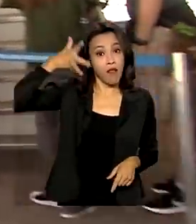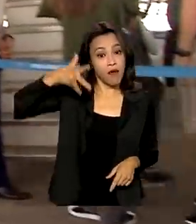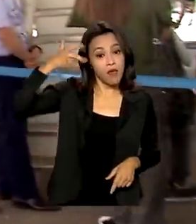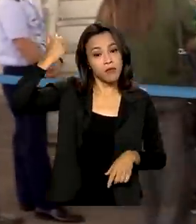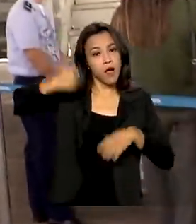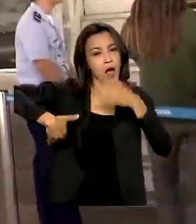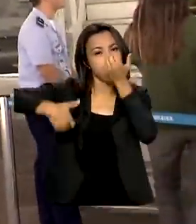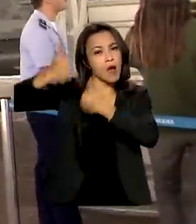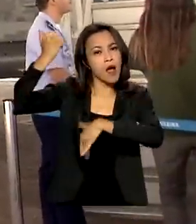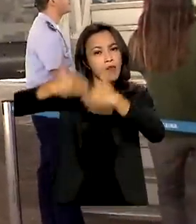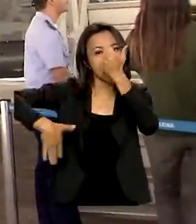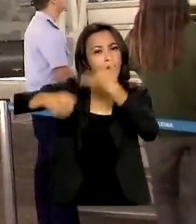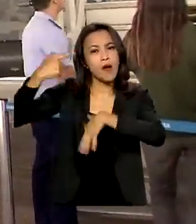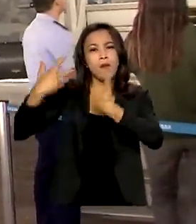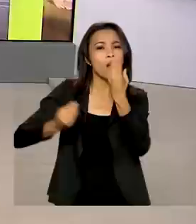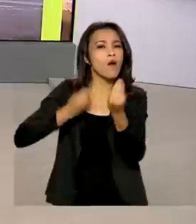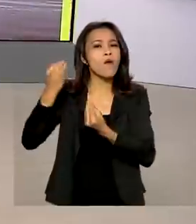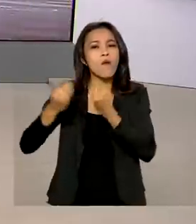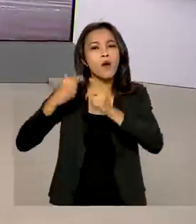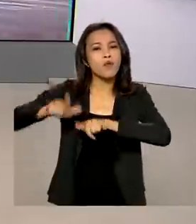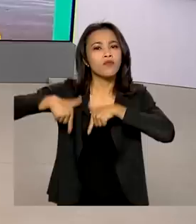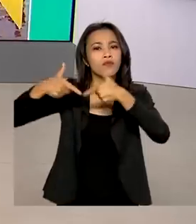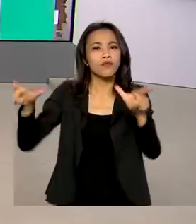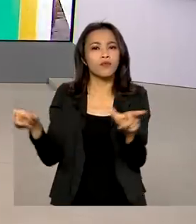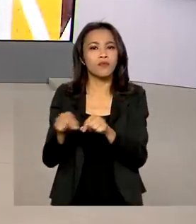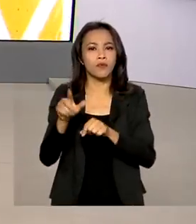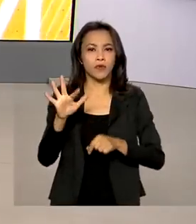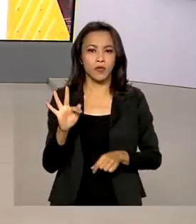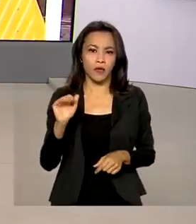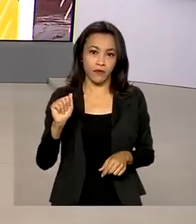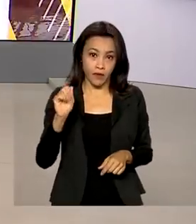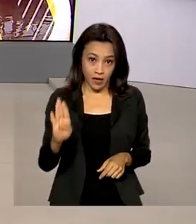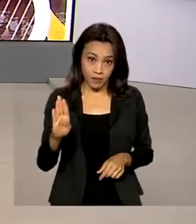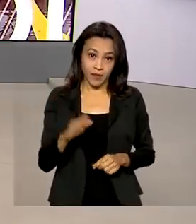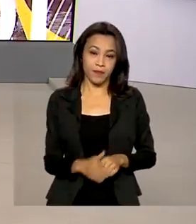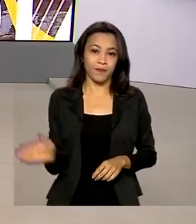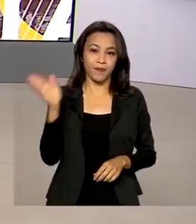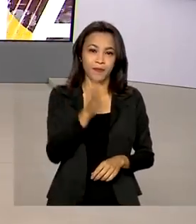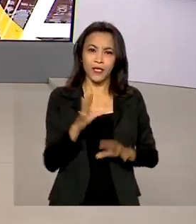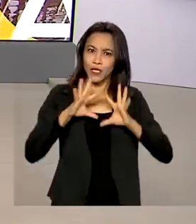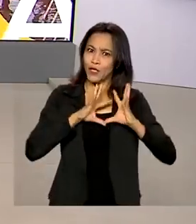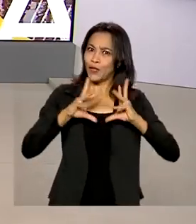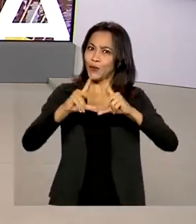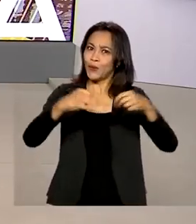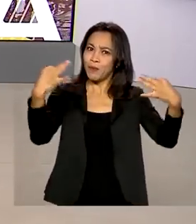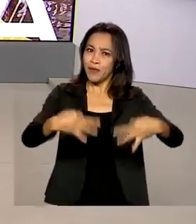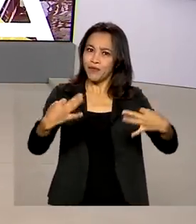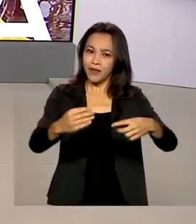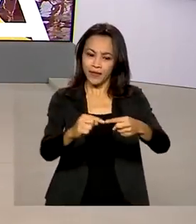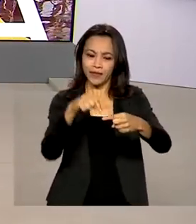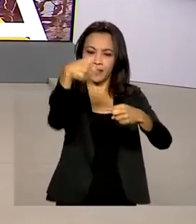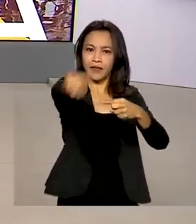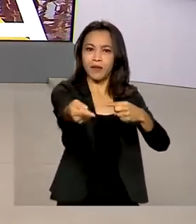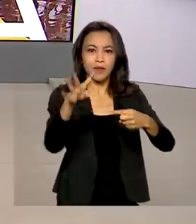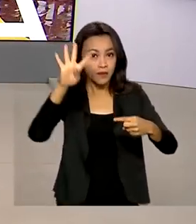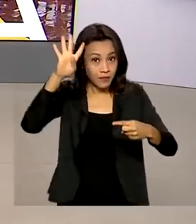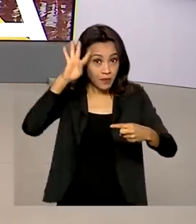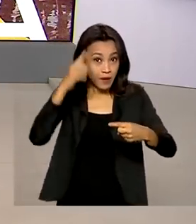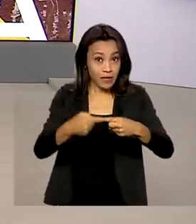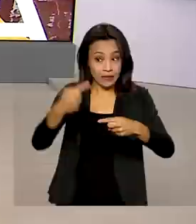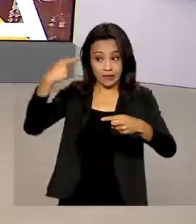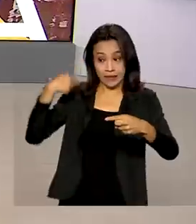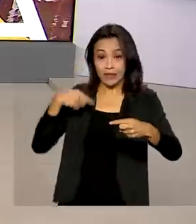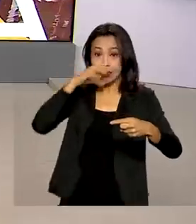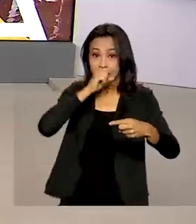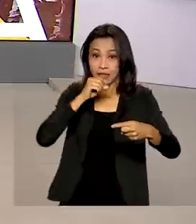da Força Aérea Brasileira. E para sair tudo perfeito na próxima quarta-feira, o fim de semana foi